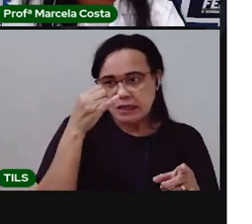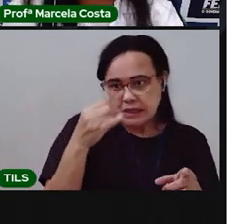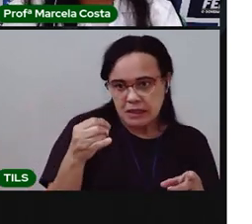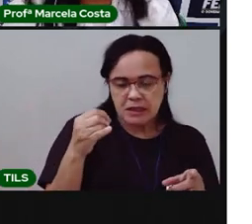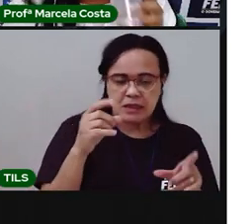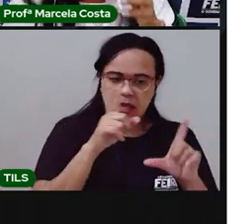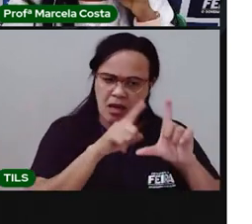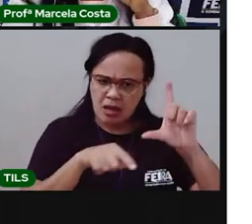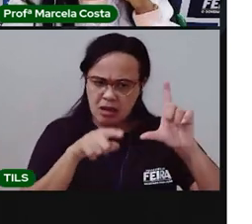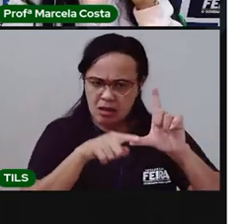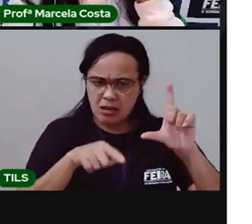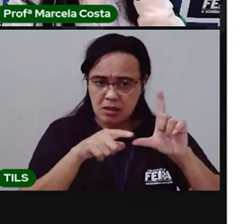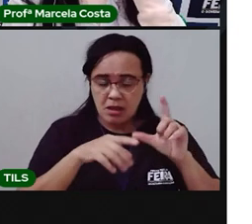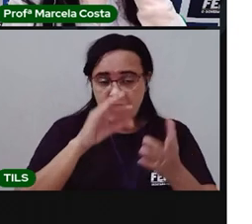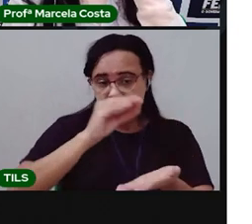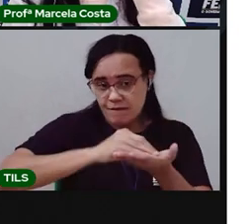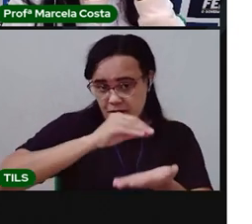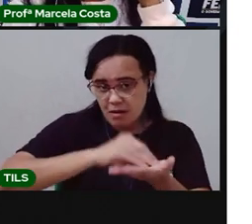bom?